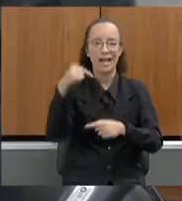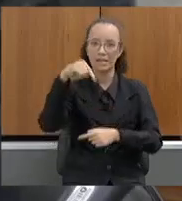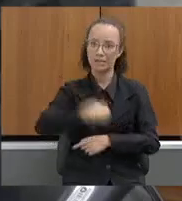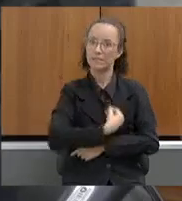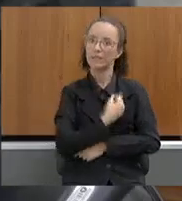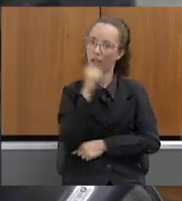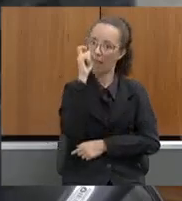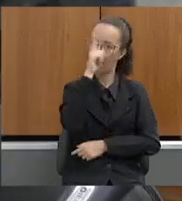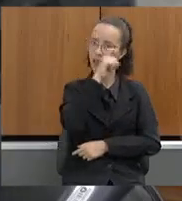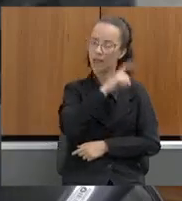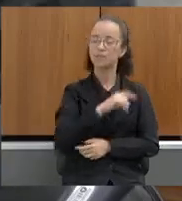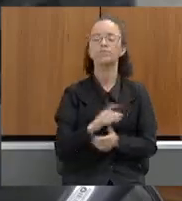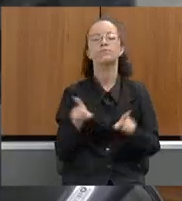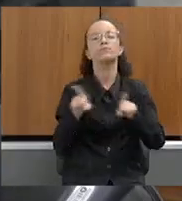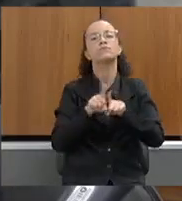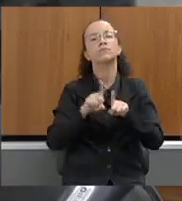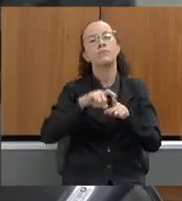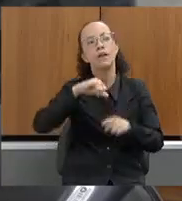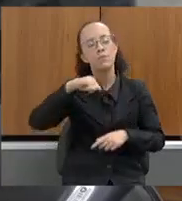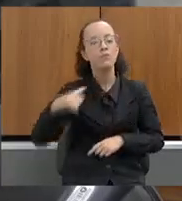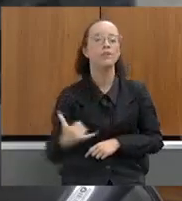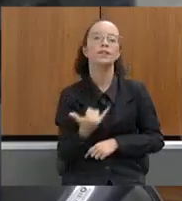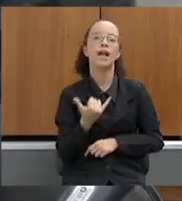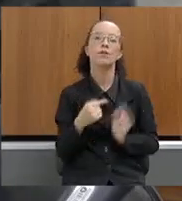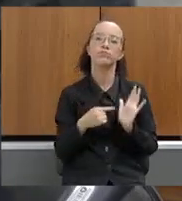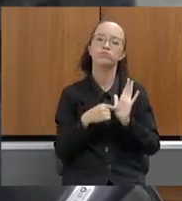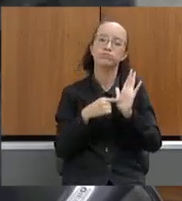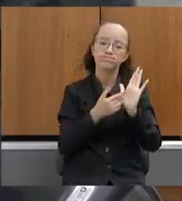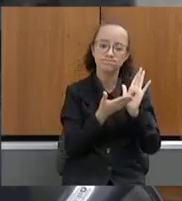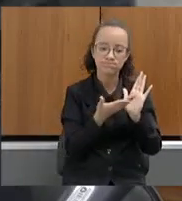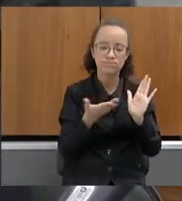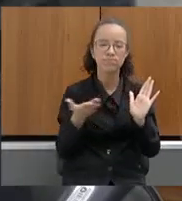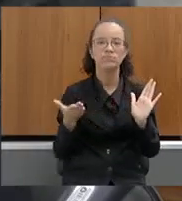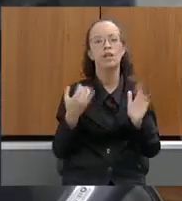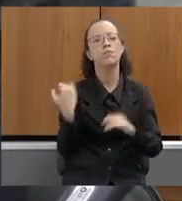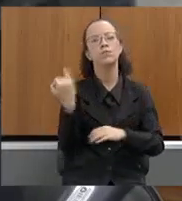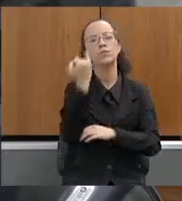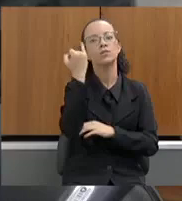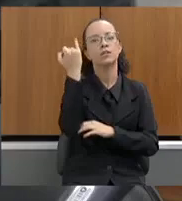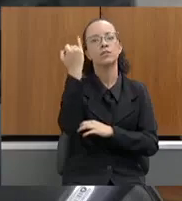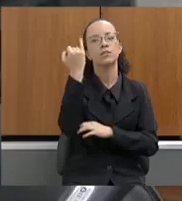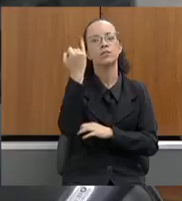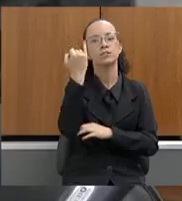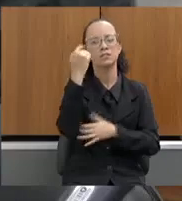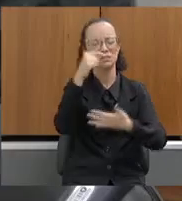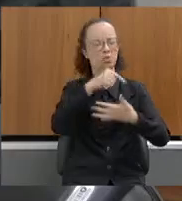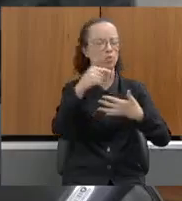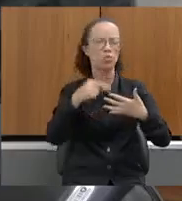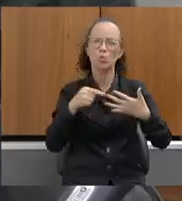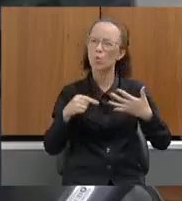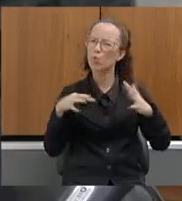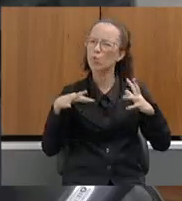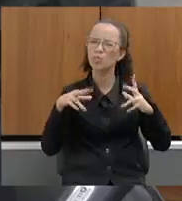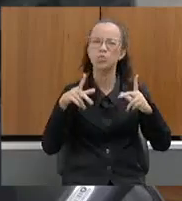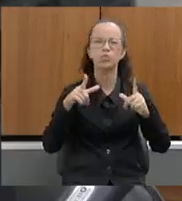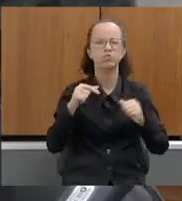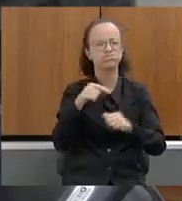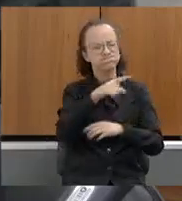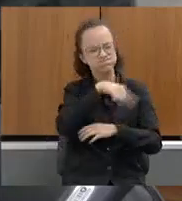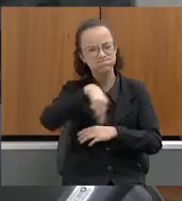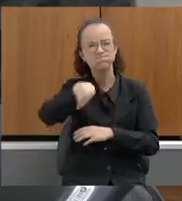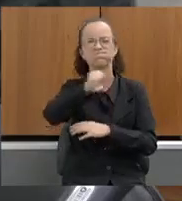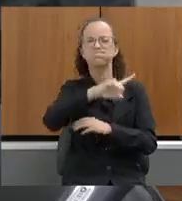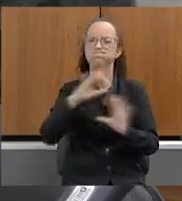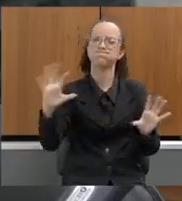Eu quero aqui também aproveitar para destacar a importância que teve todo esse envolvimento de todos vocês